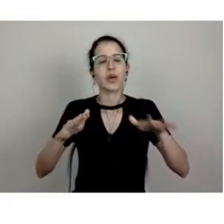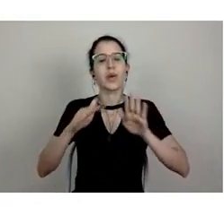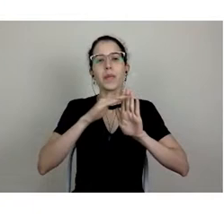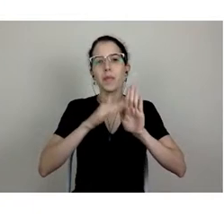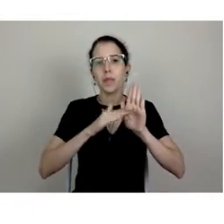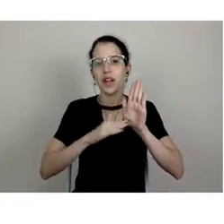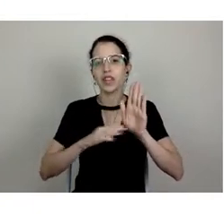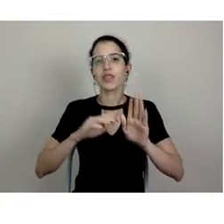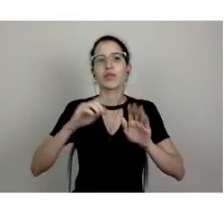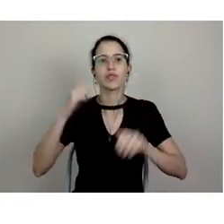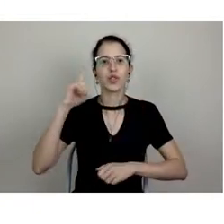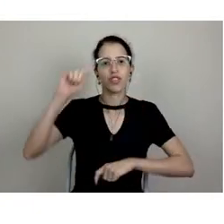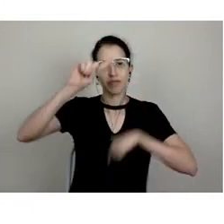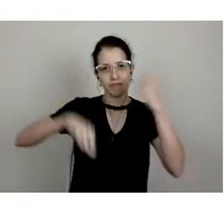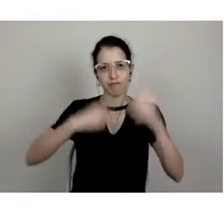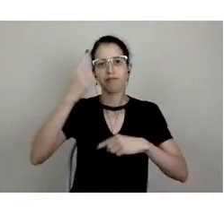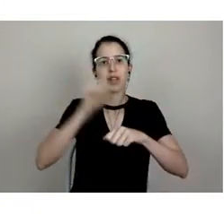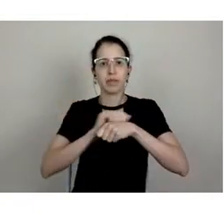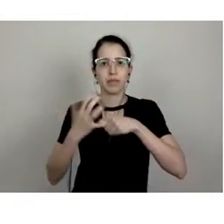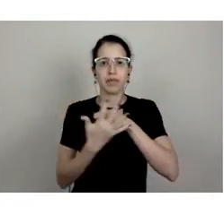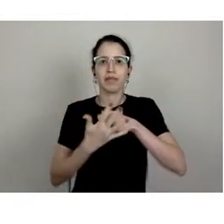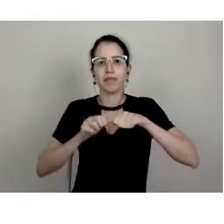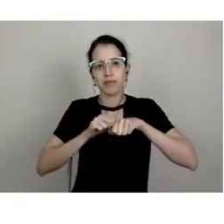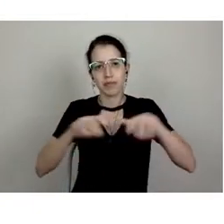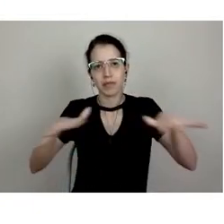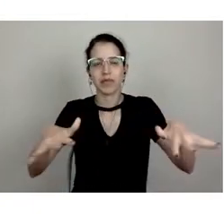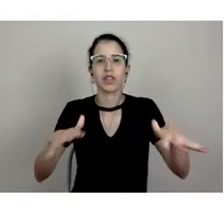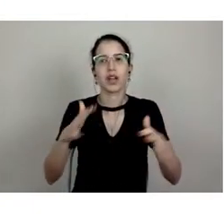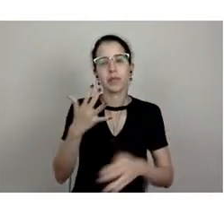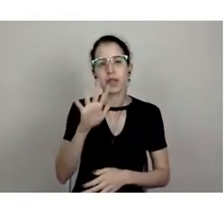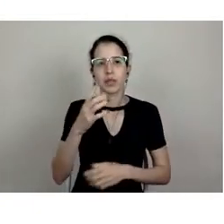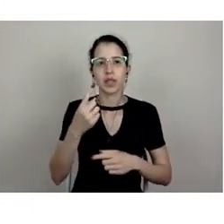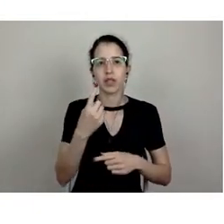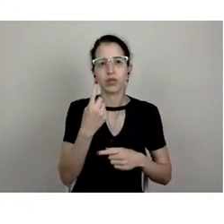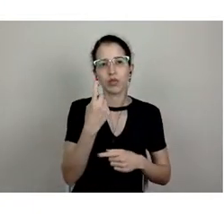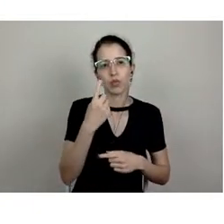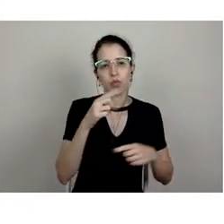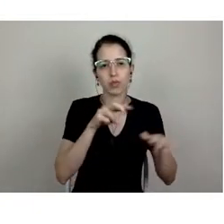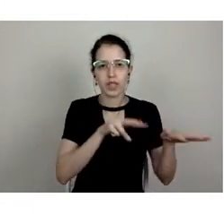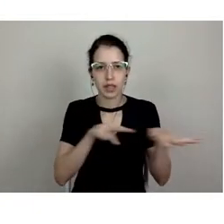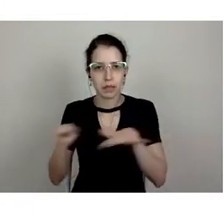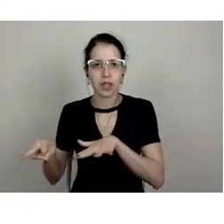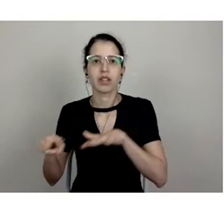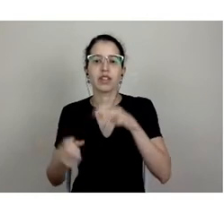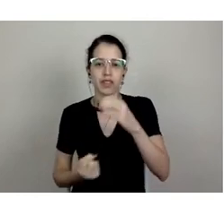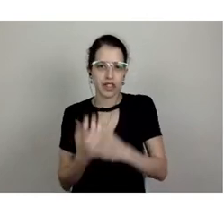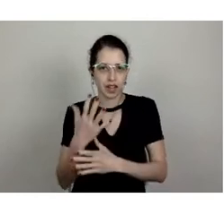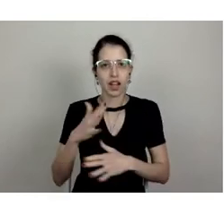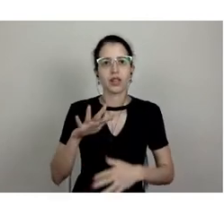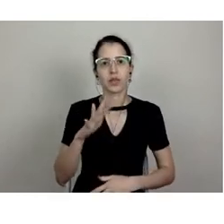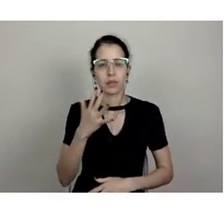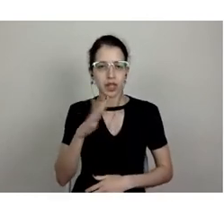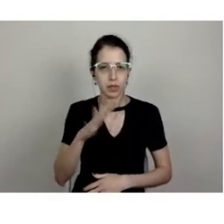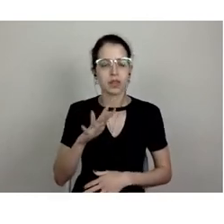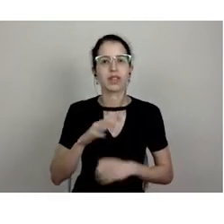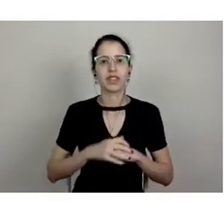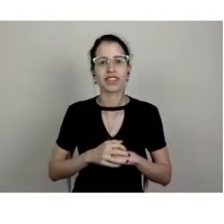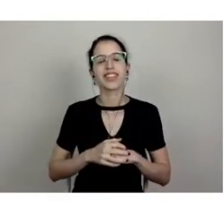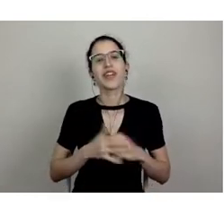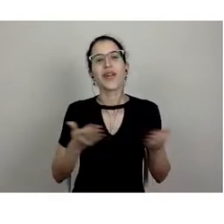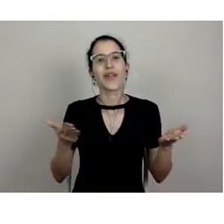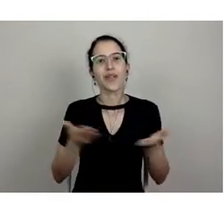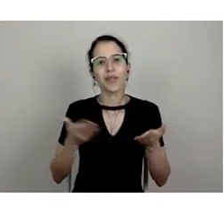alguns dias, pouco mais de uma semana, pelo Conselho Universitário da UFSCar. Então, hoje a gente estará com eles aqui para que possam comentar